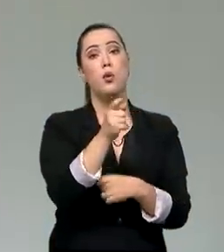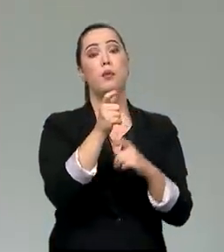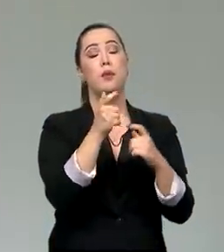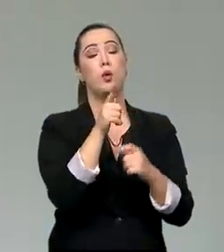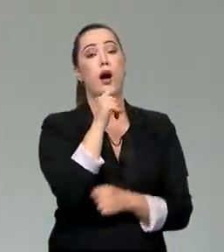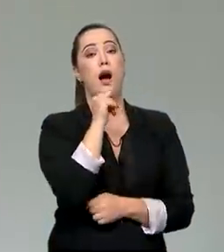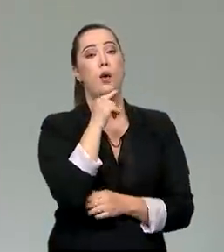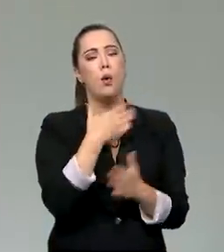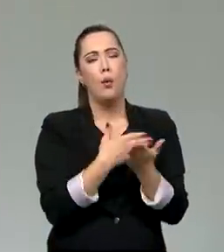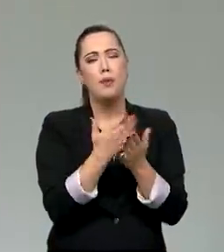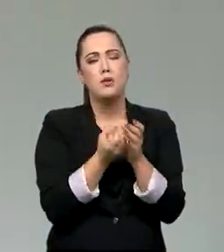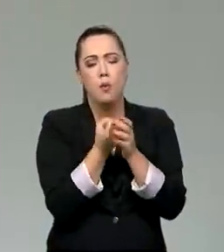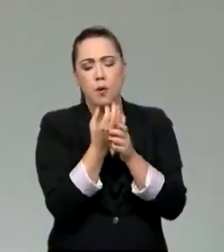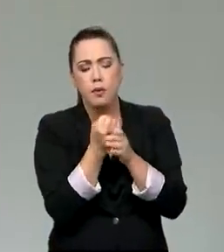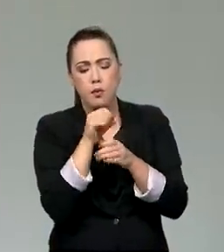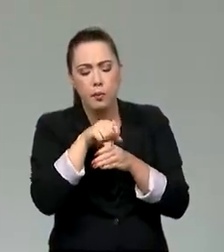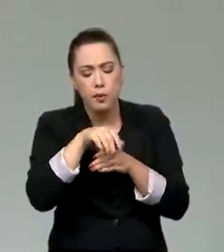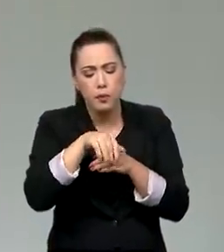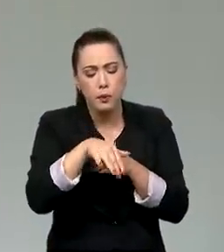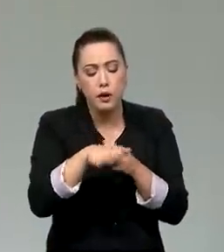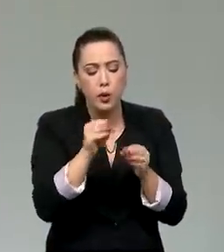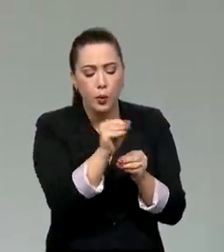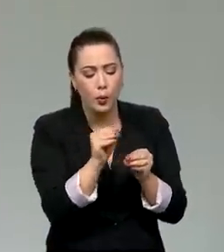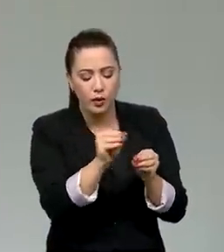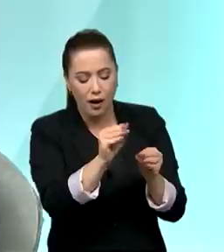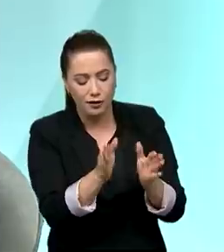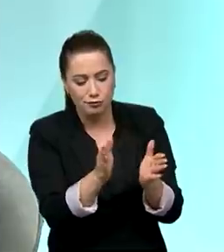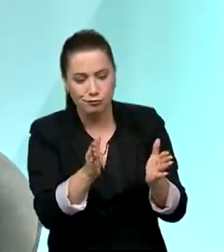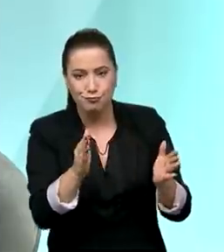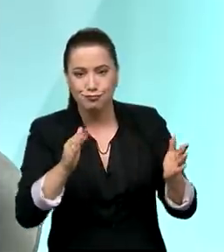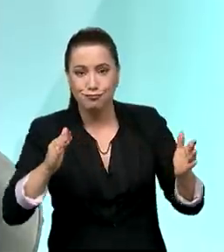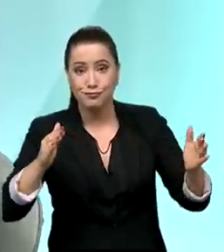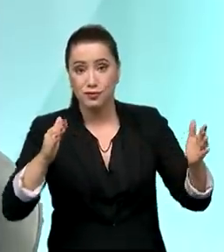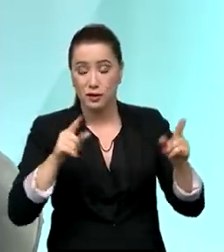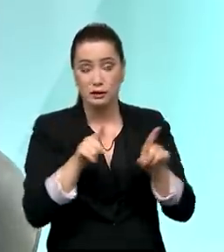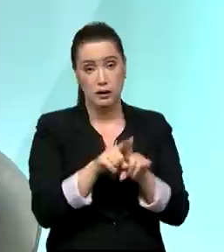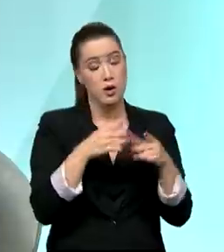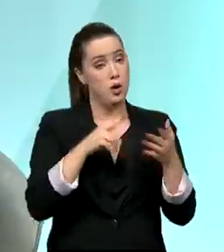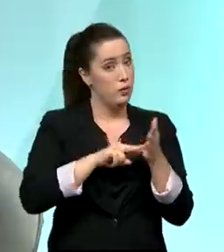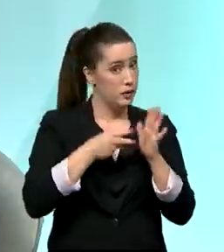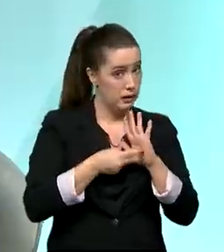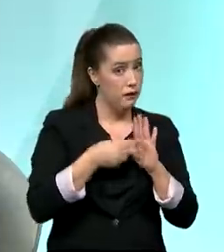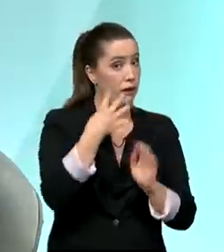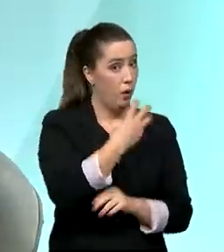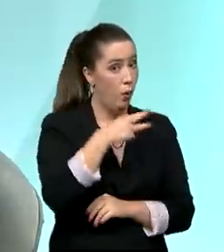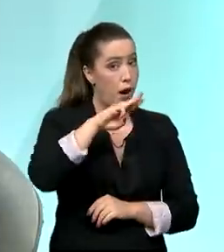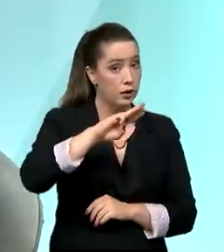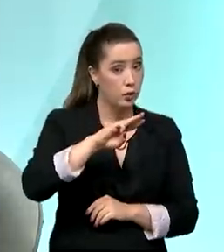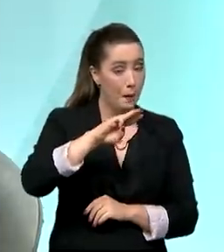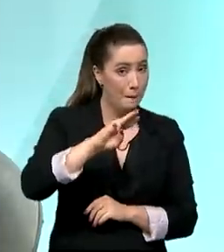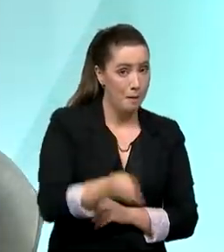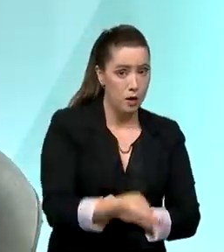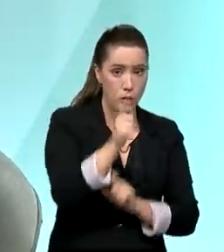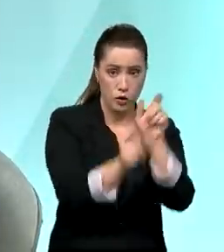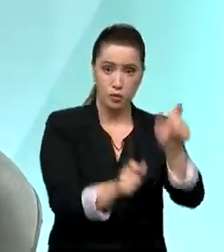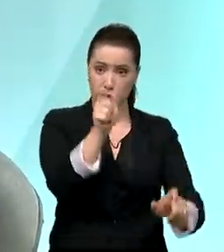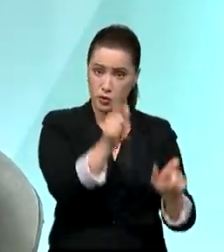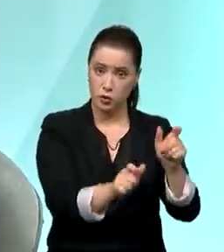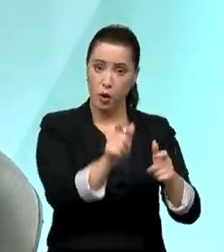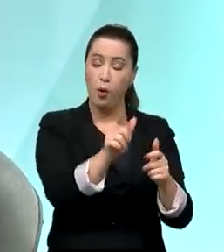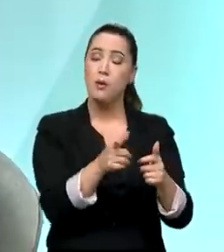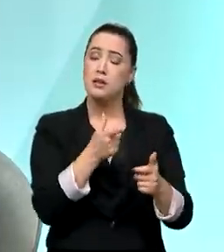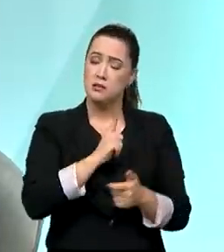4 milhões de pessoas sendo beneficiadas. Por quê? Quando nós estamos mantendo